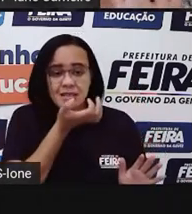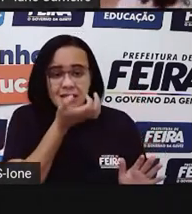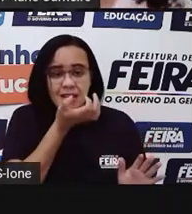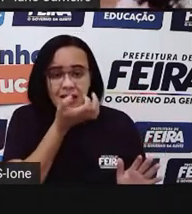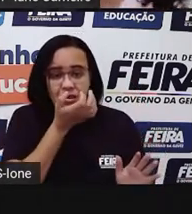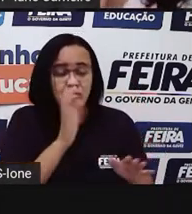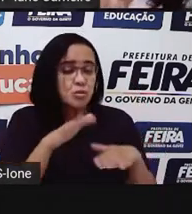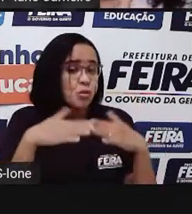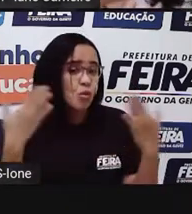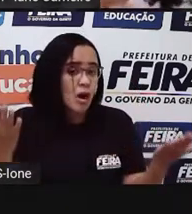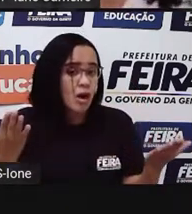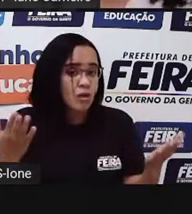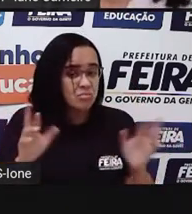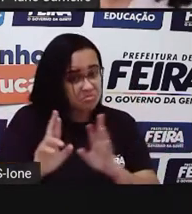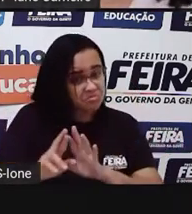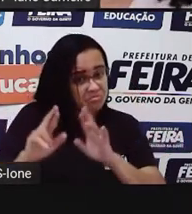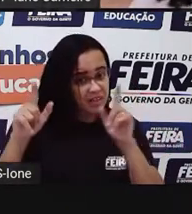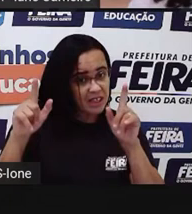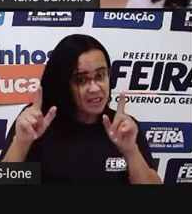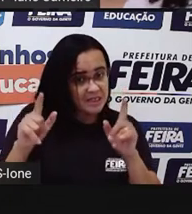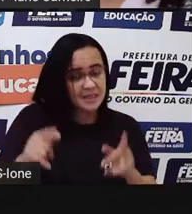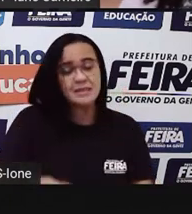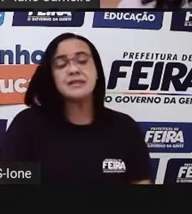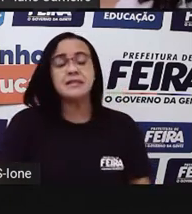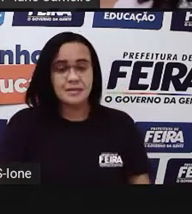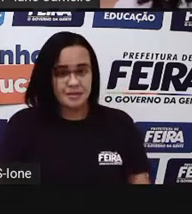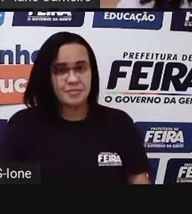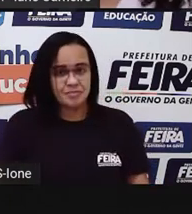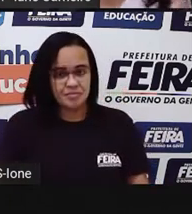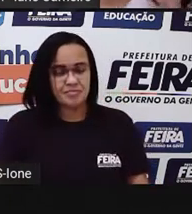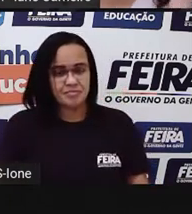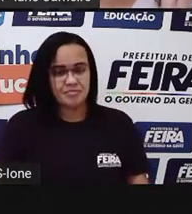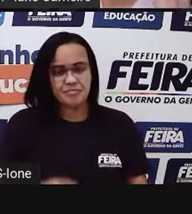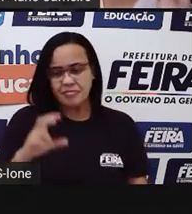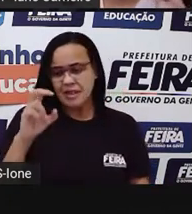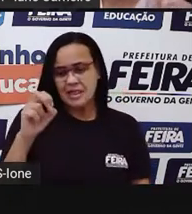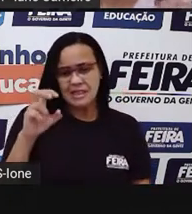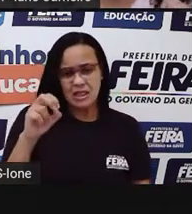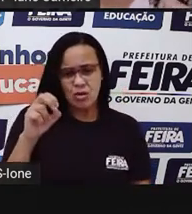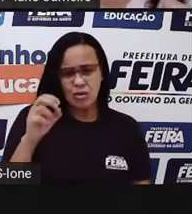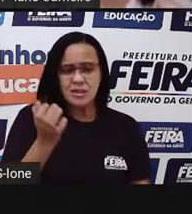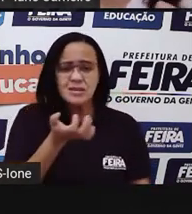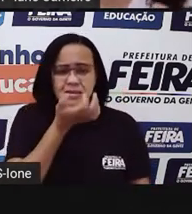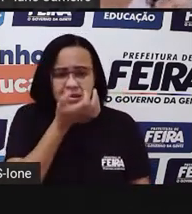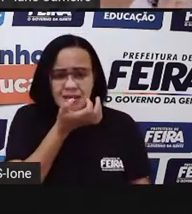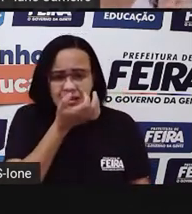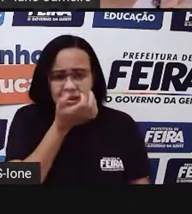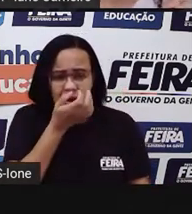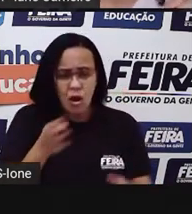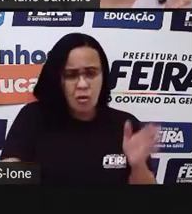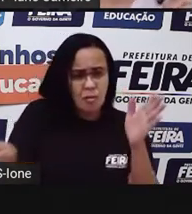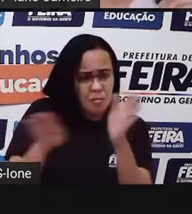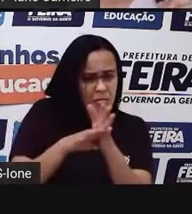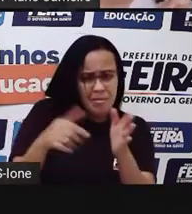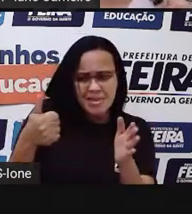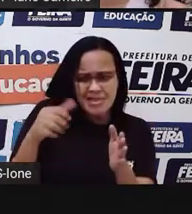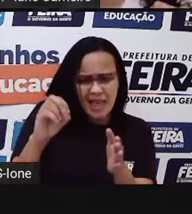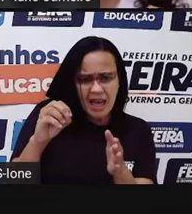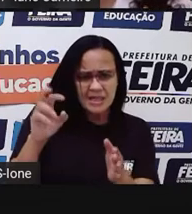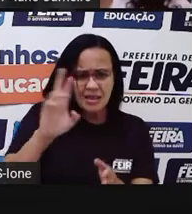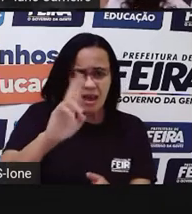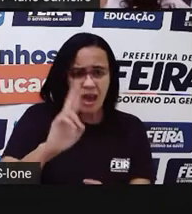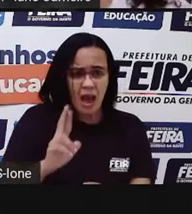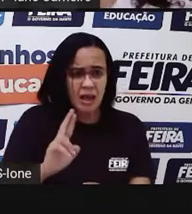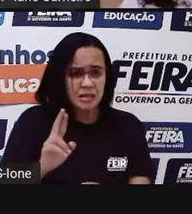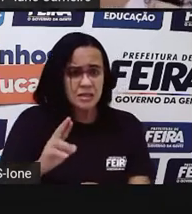Você tem R$0,50. Para chegar em R$10,00, ou você tem R$10,00, né? Se você tira R